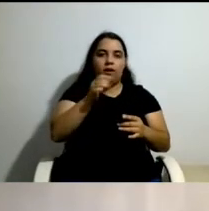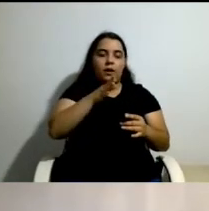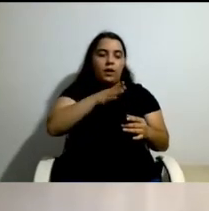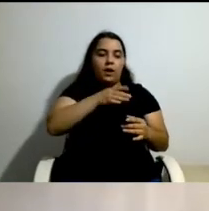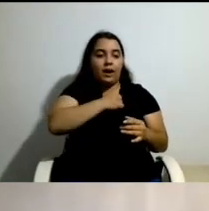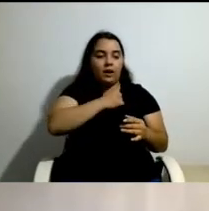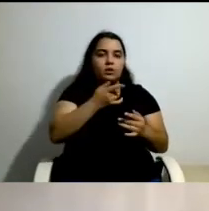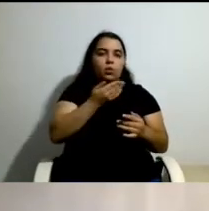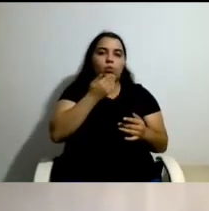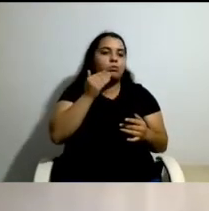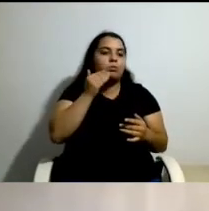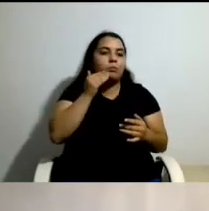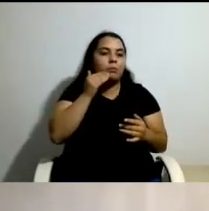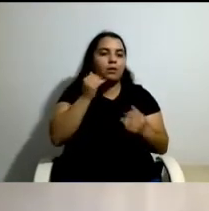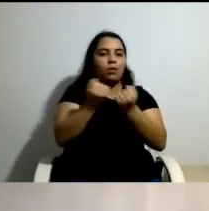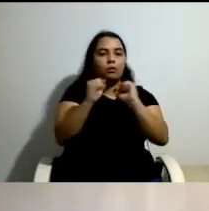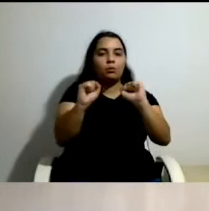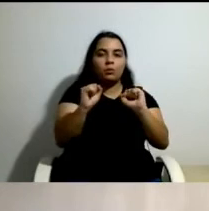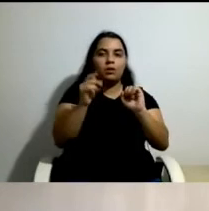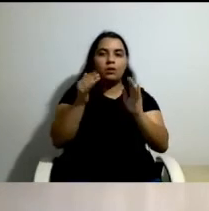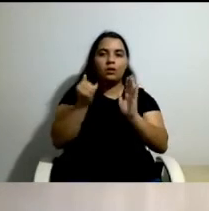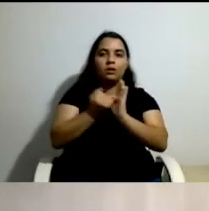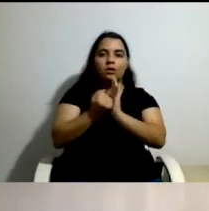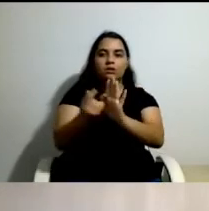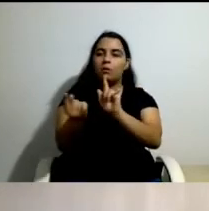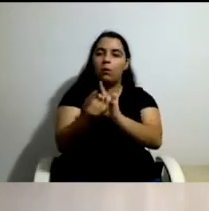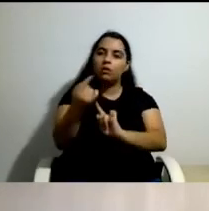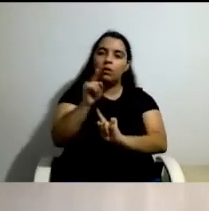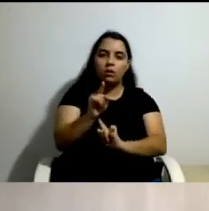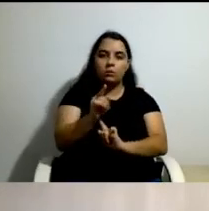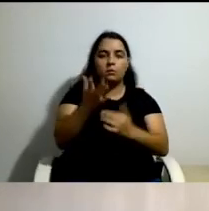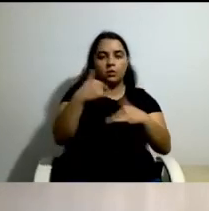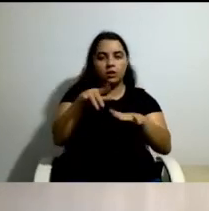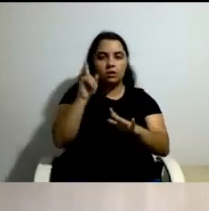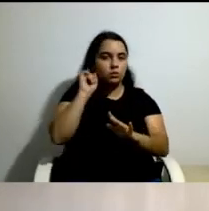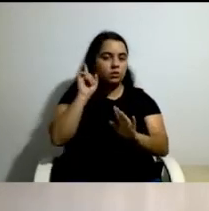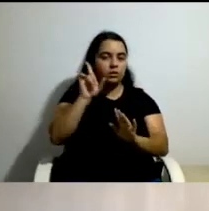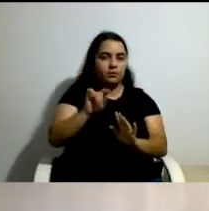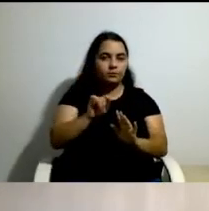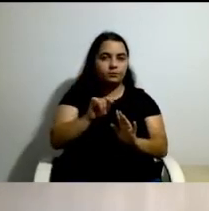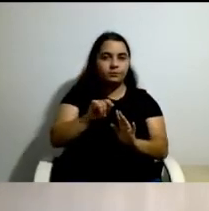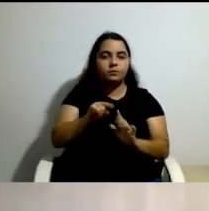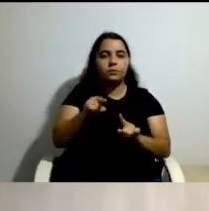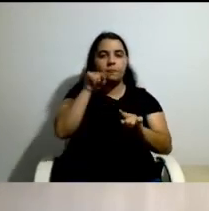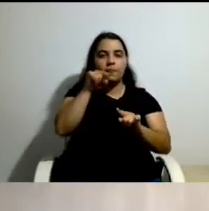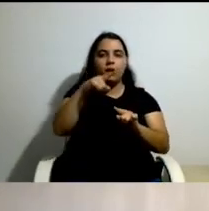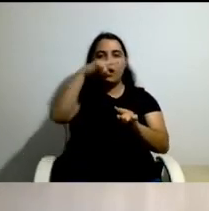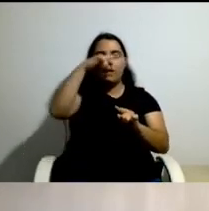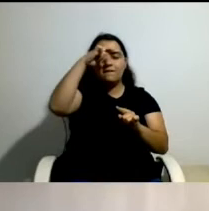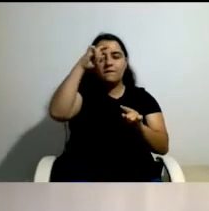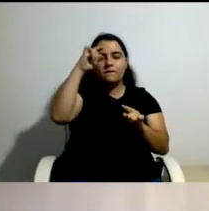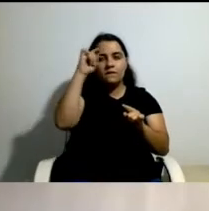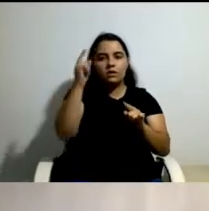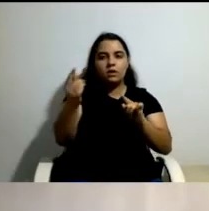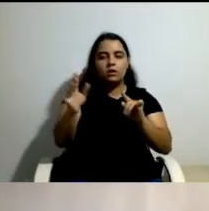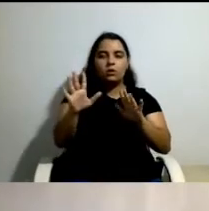e começamos pelos princípios da vida independente e sobre alguma dificuldade que foi sentida na adesão aos